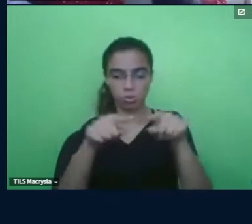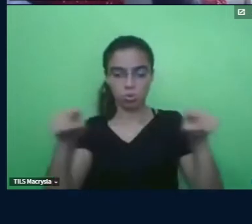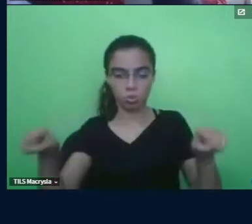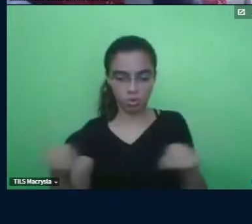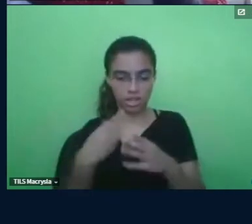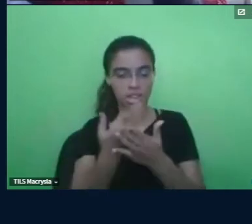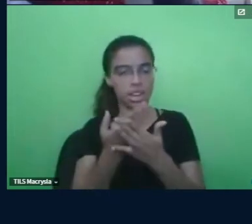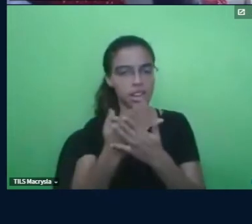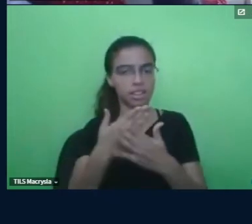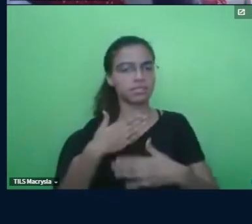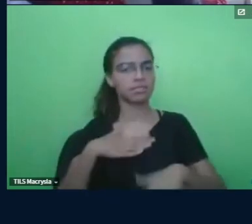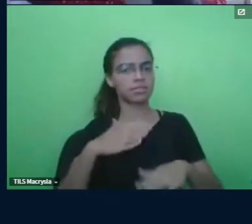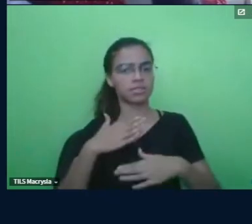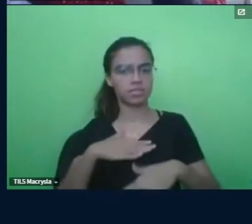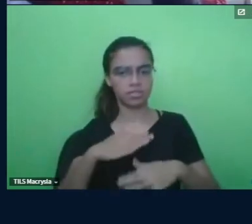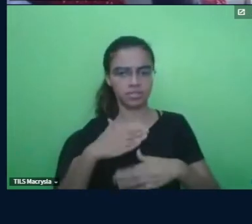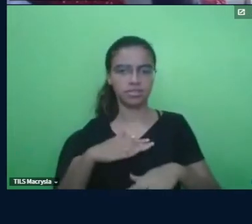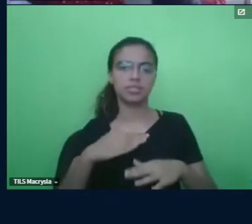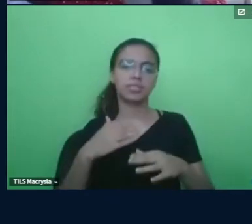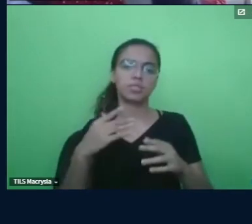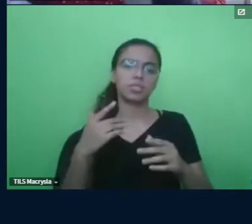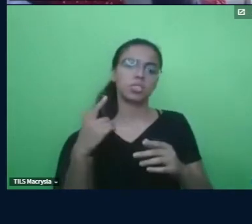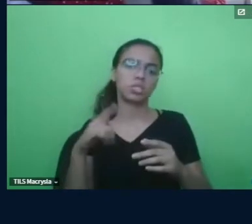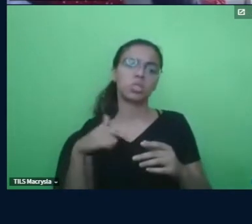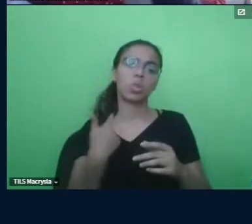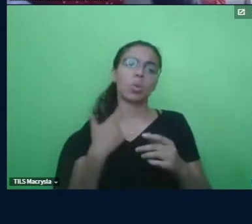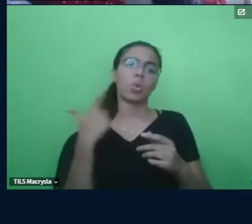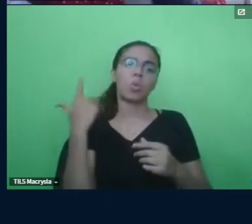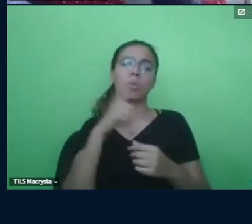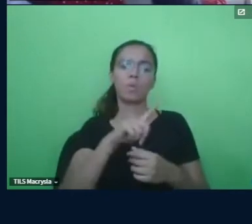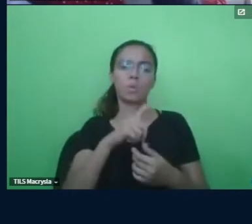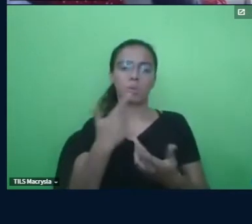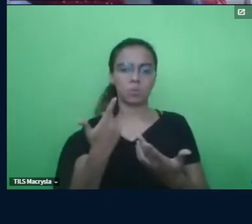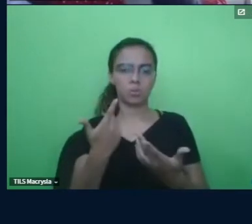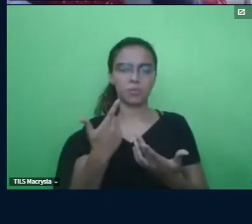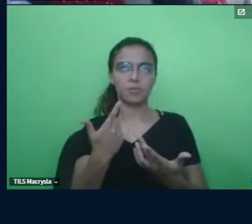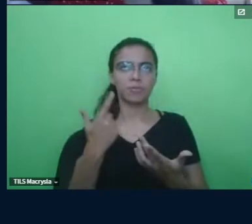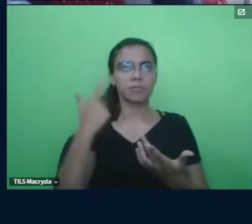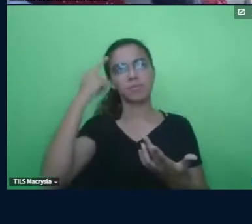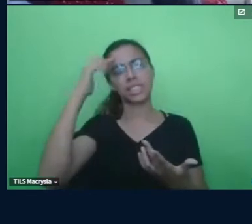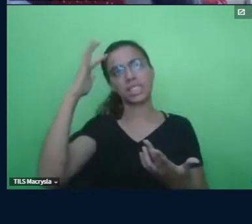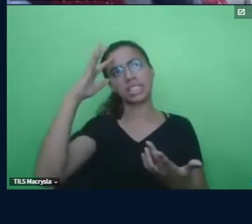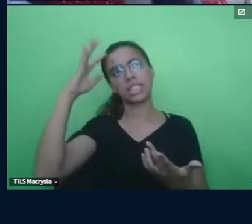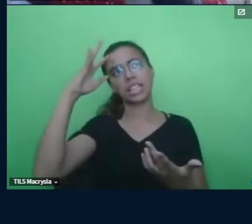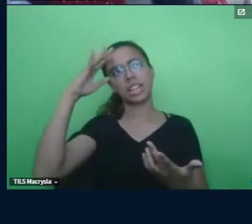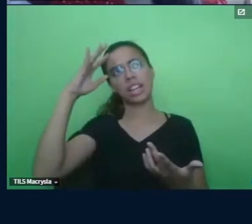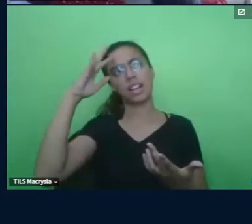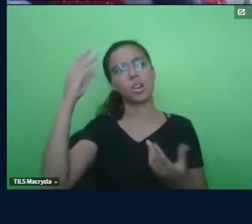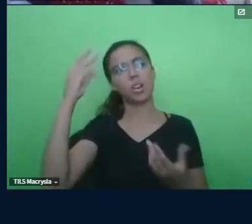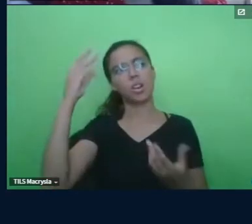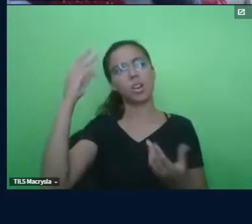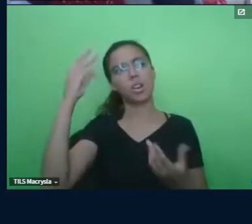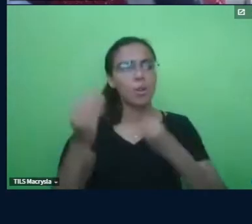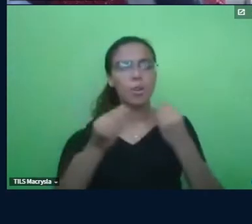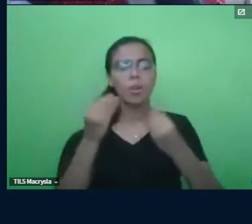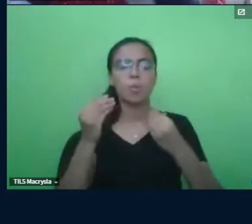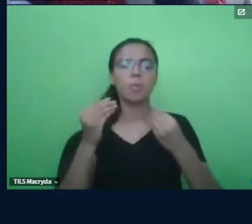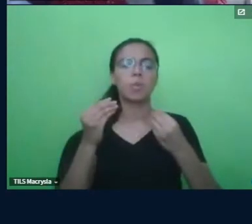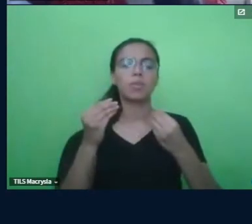talvez a gente esteja mais em linha com o que nós entendemos com a ideia, por exemplo, de um filtro afetivo